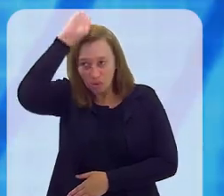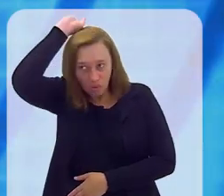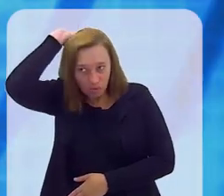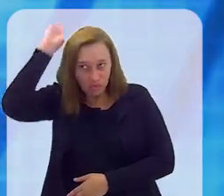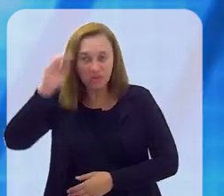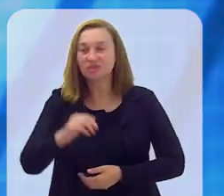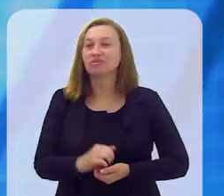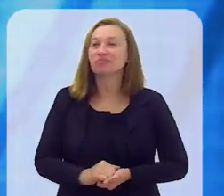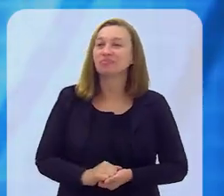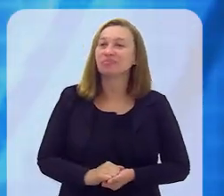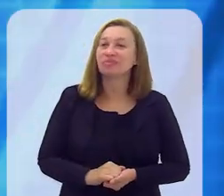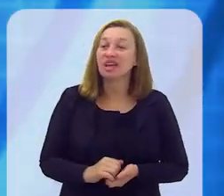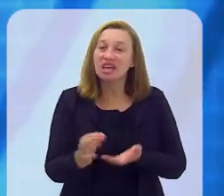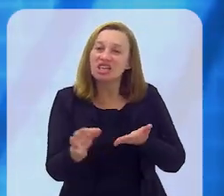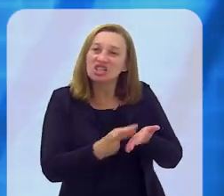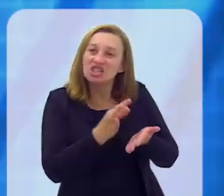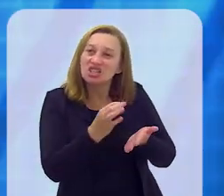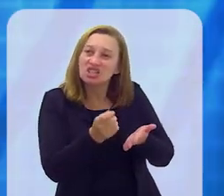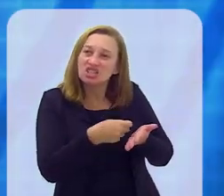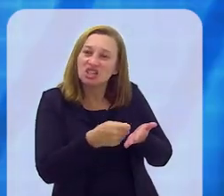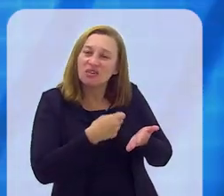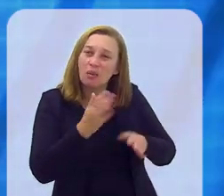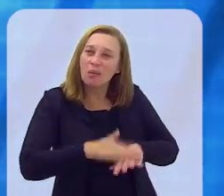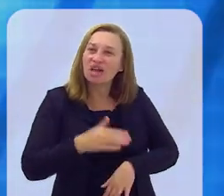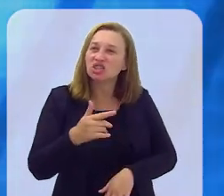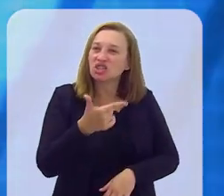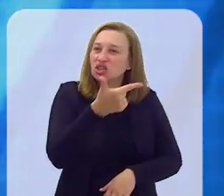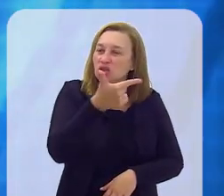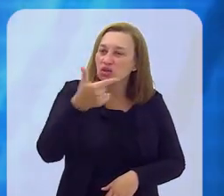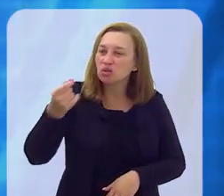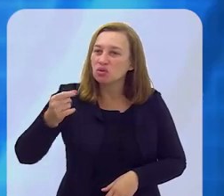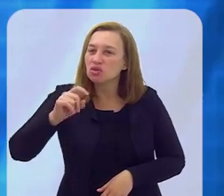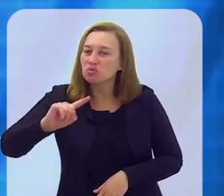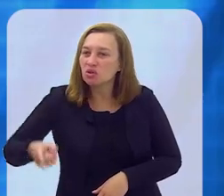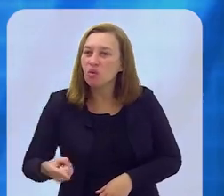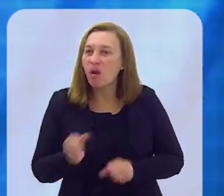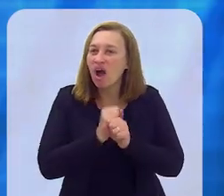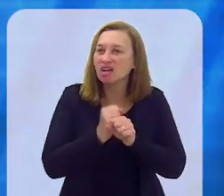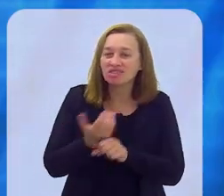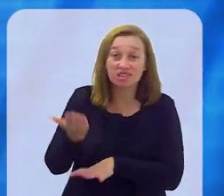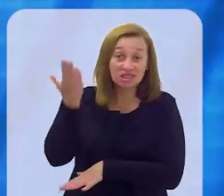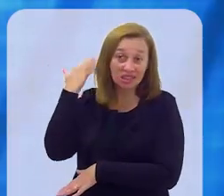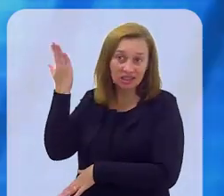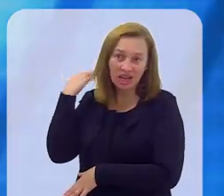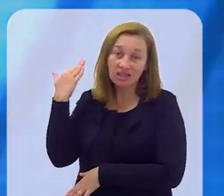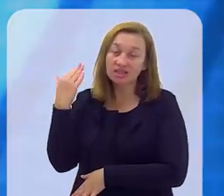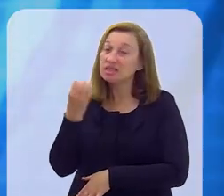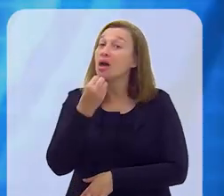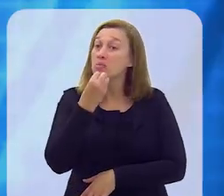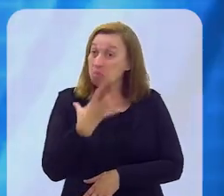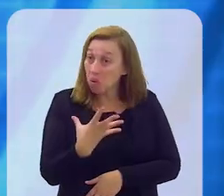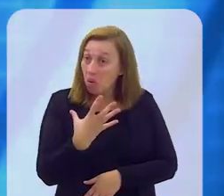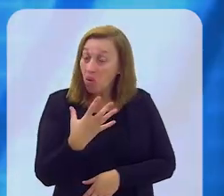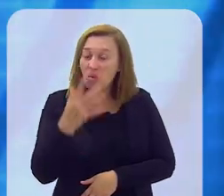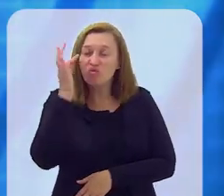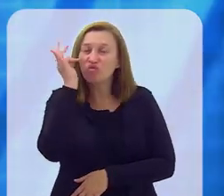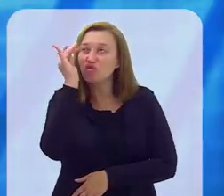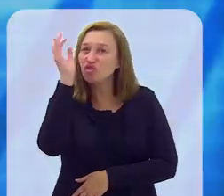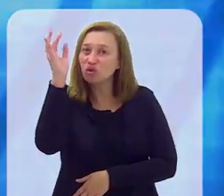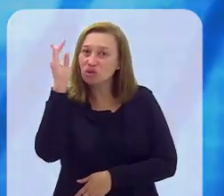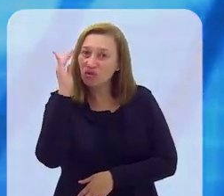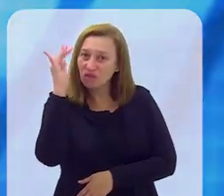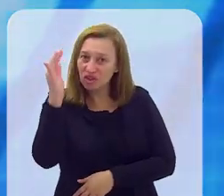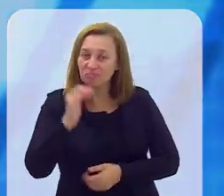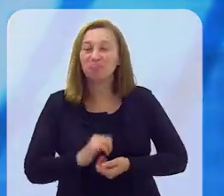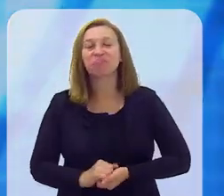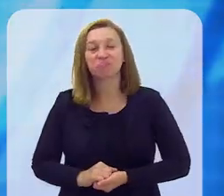assim. O cara escreveu há mais de 2 mil anos atrás. E é muito atual. É um livro de filosofia.